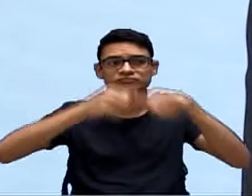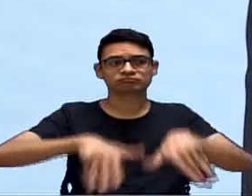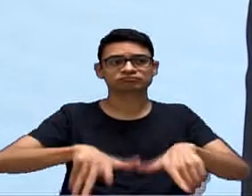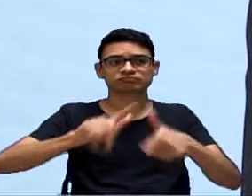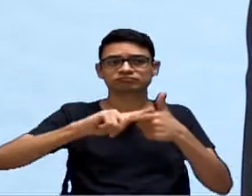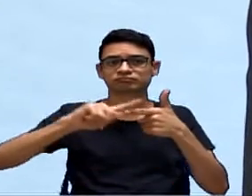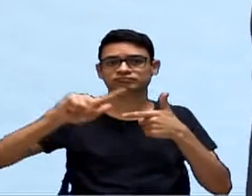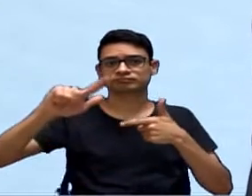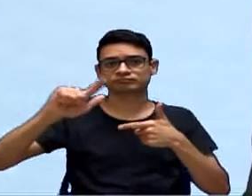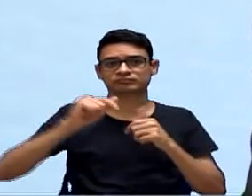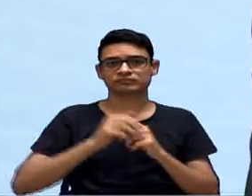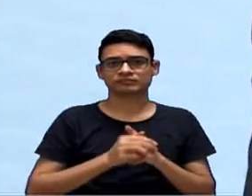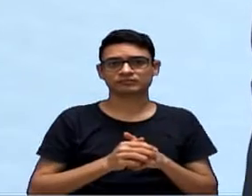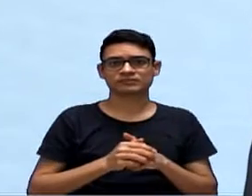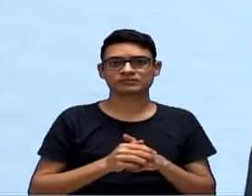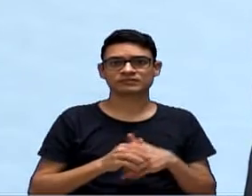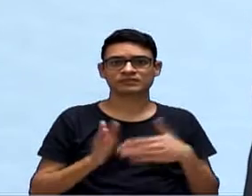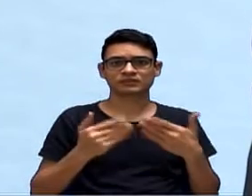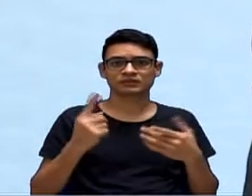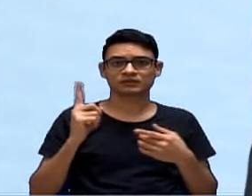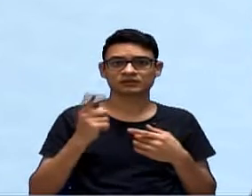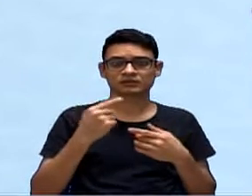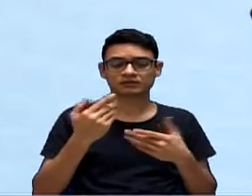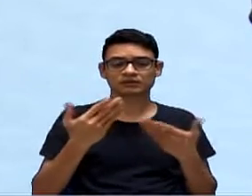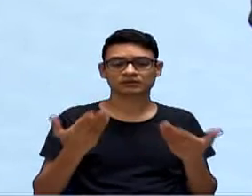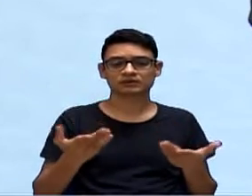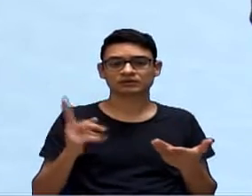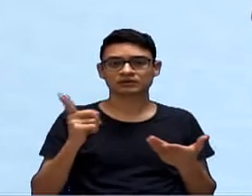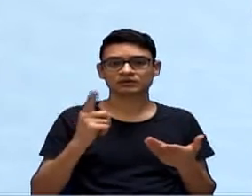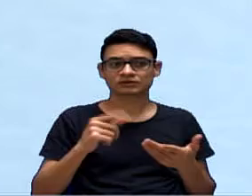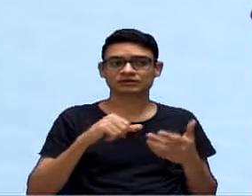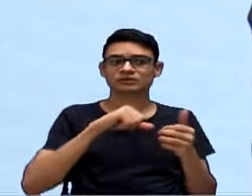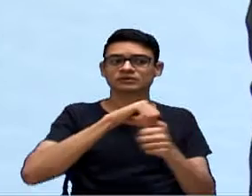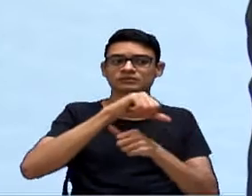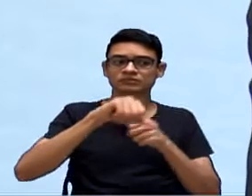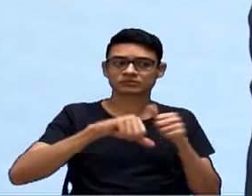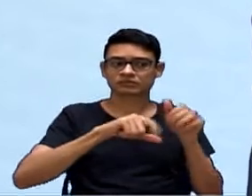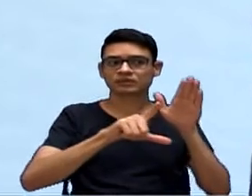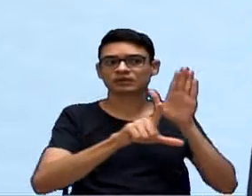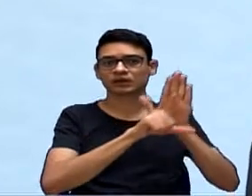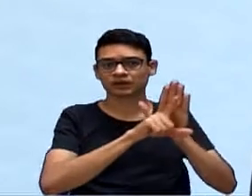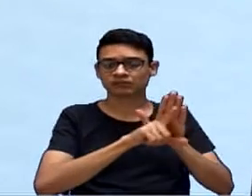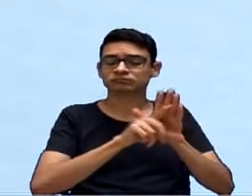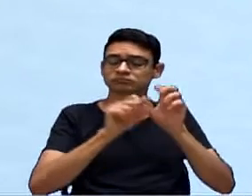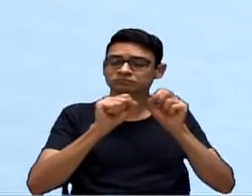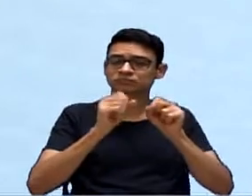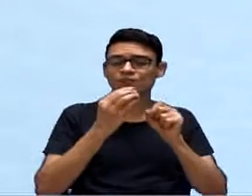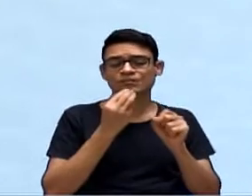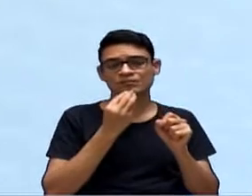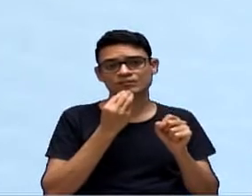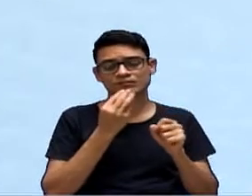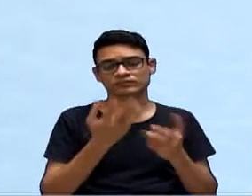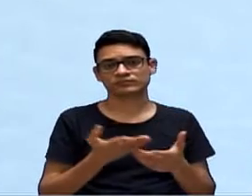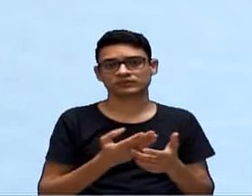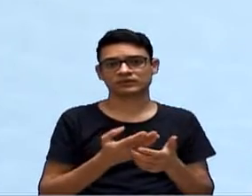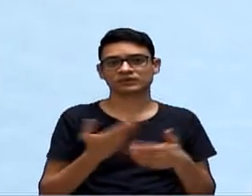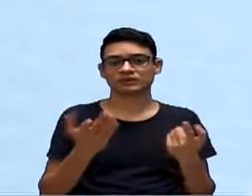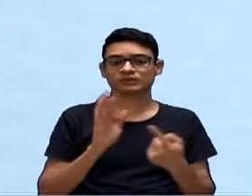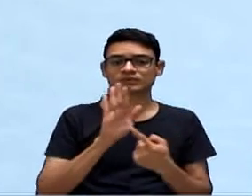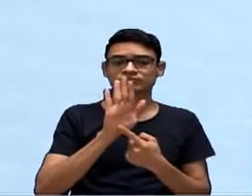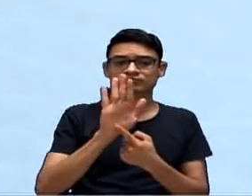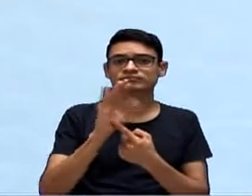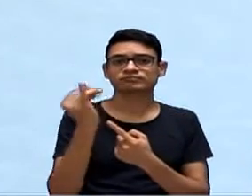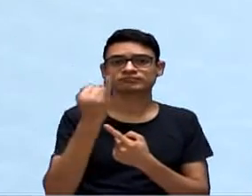vereador, a gente pode apresentar uma alteração à lei, que é legítimo, mas é importante que apresentamos,